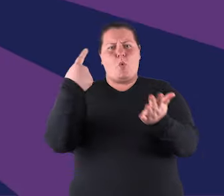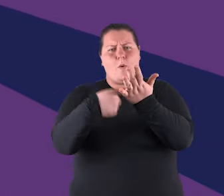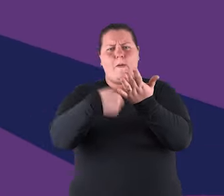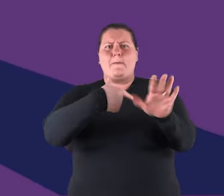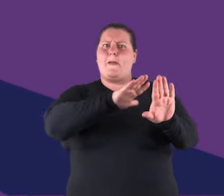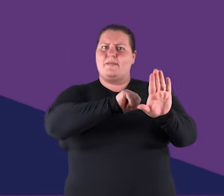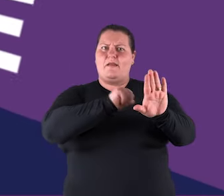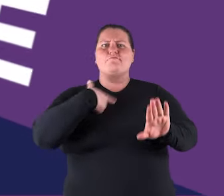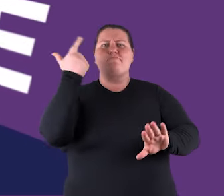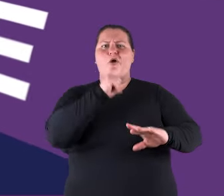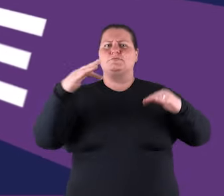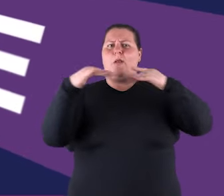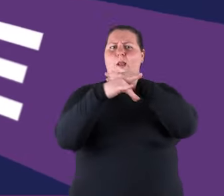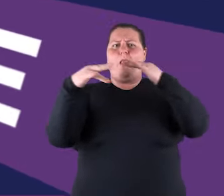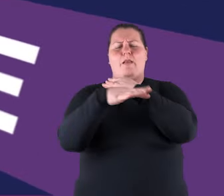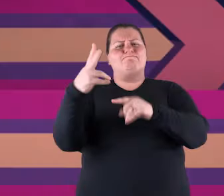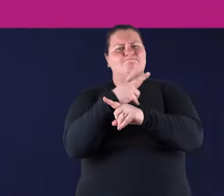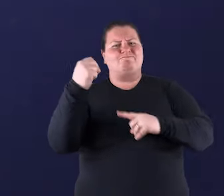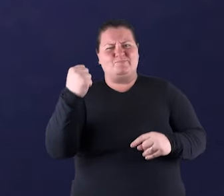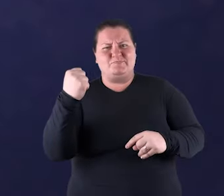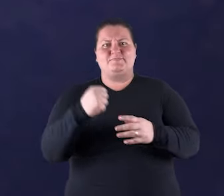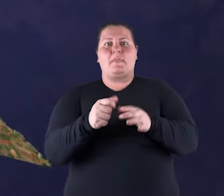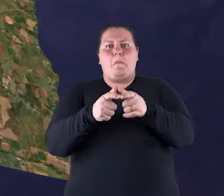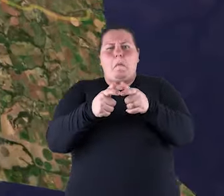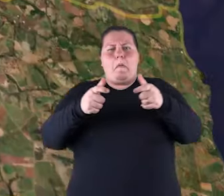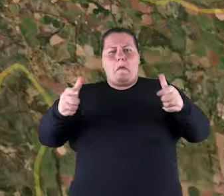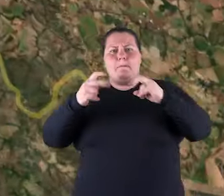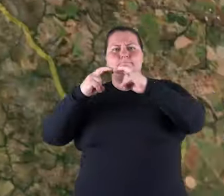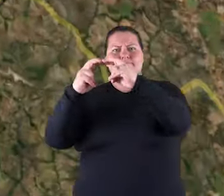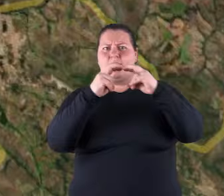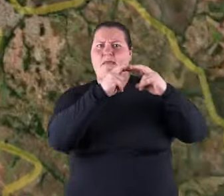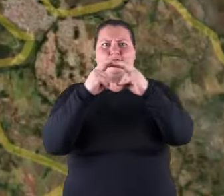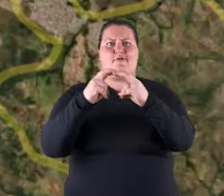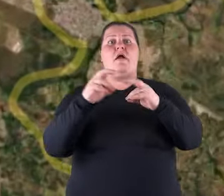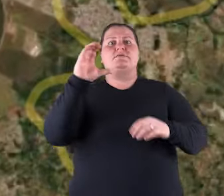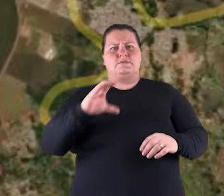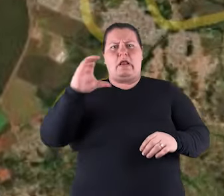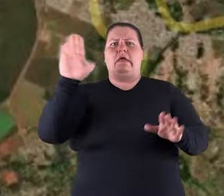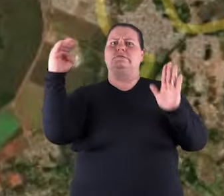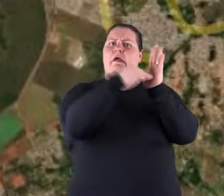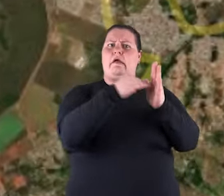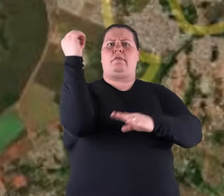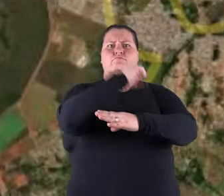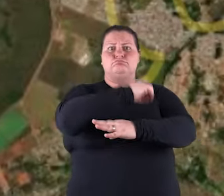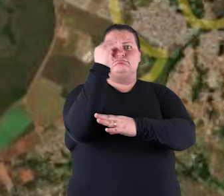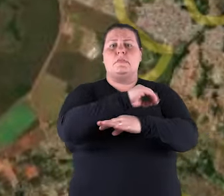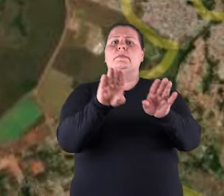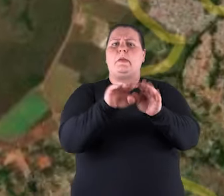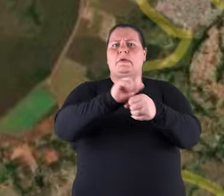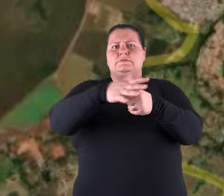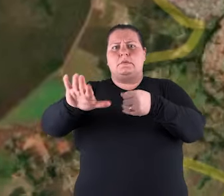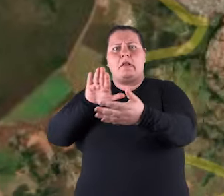Compromissos da Leila para uma mobilidade vencedora. Ampliação do metrô, na Ceilândia até o pôr do sol. Em